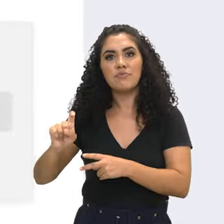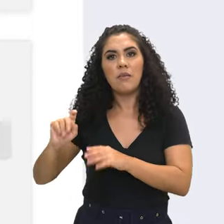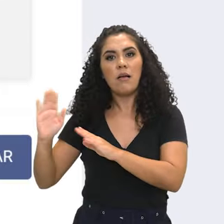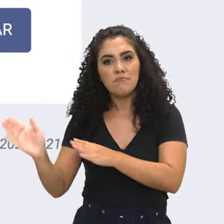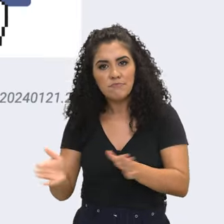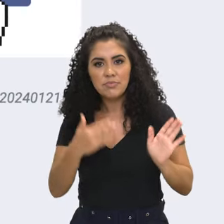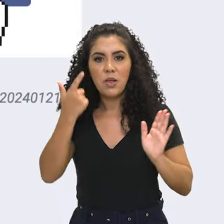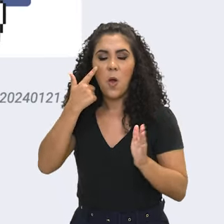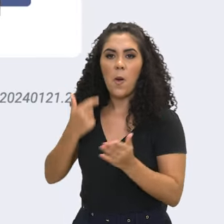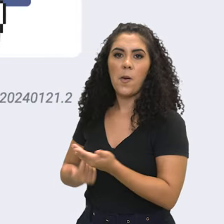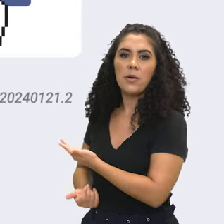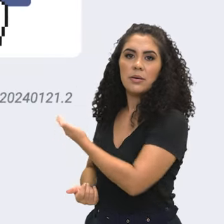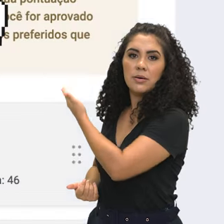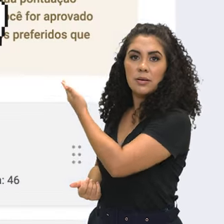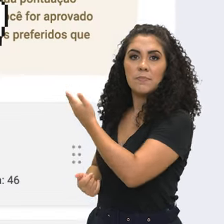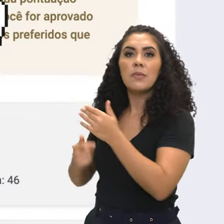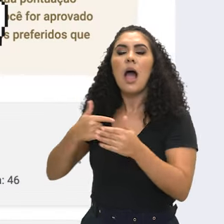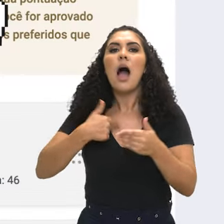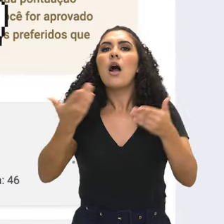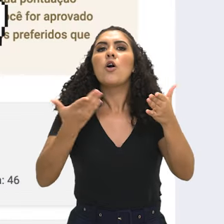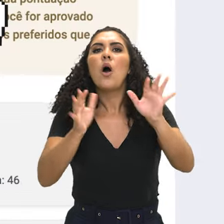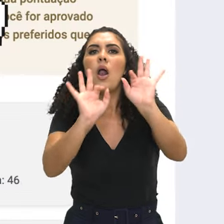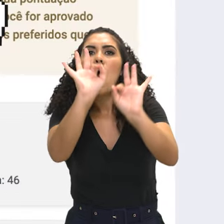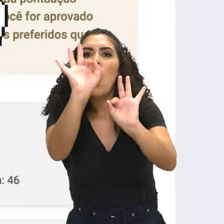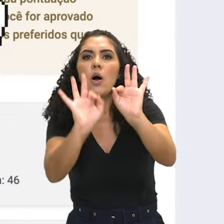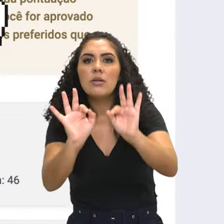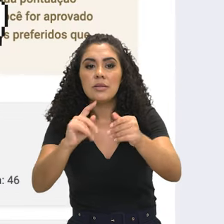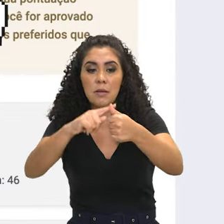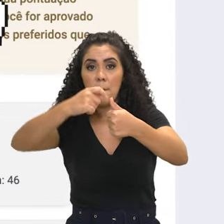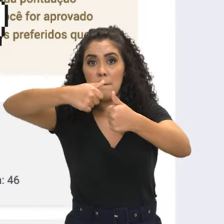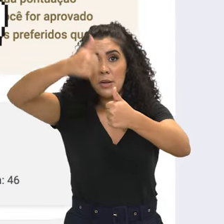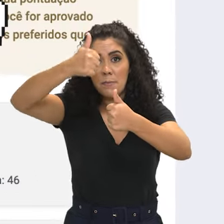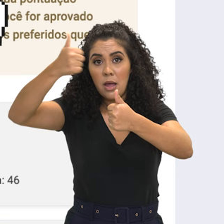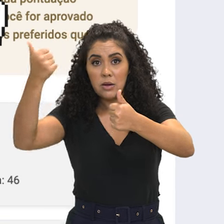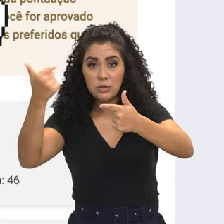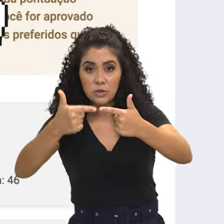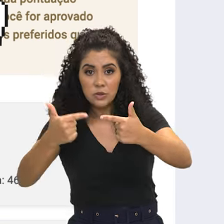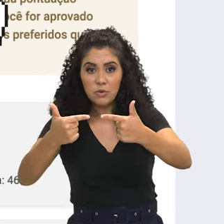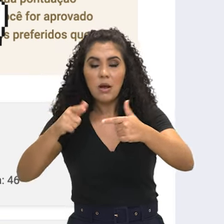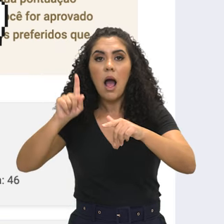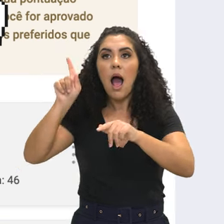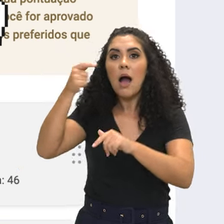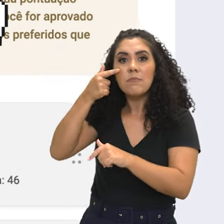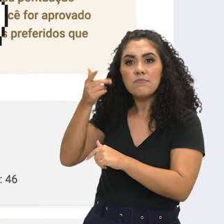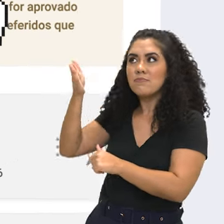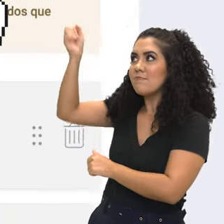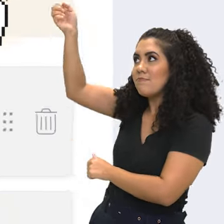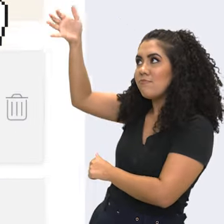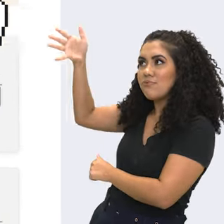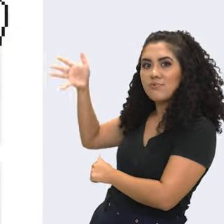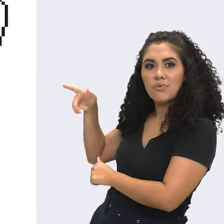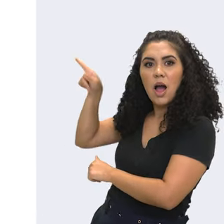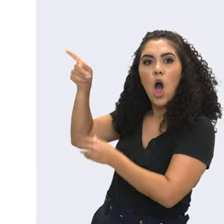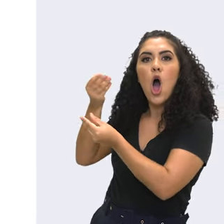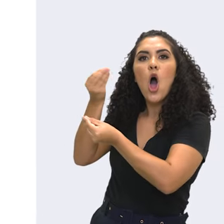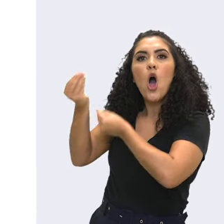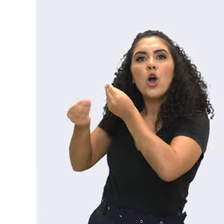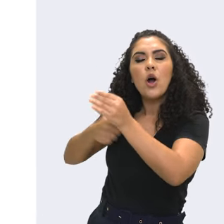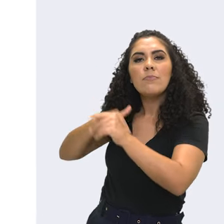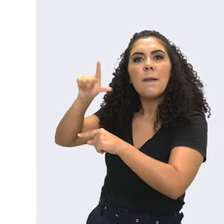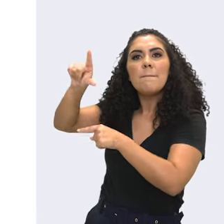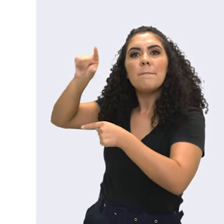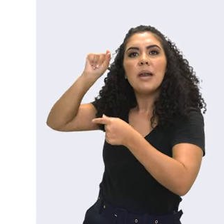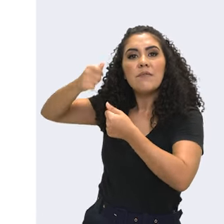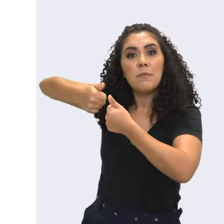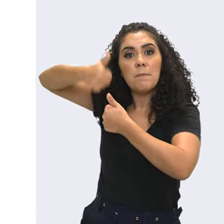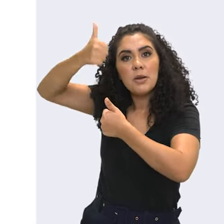E coloco em Avançar, segundo a minha lista de preferência. Depois que eu selecionei, aparece aqui a ordenação da minha lista